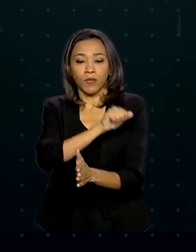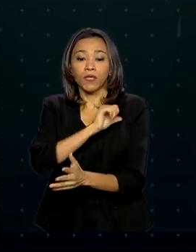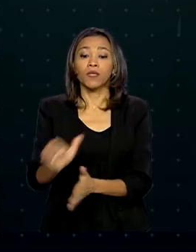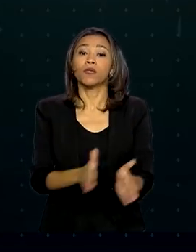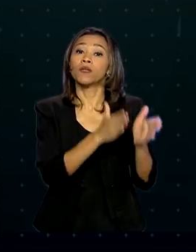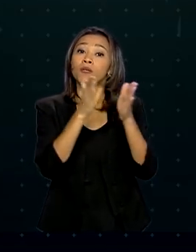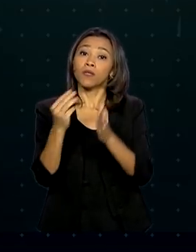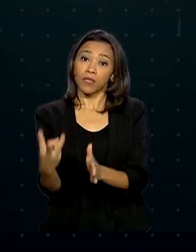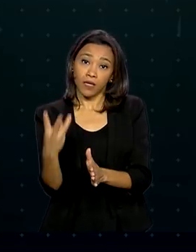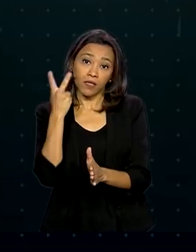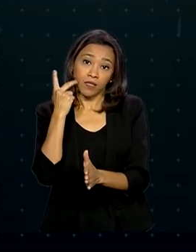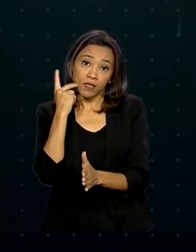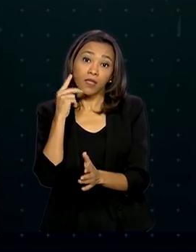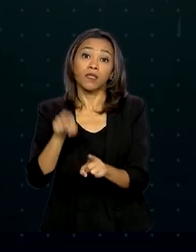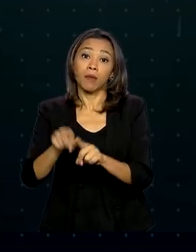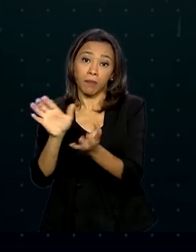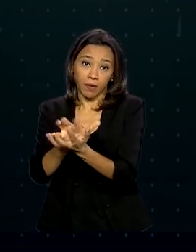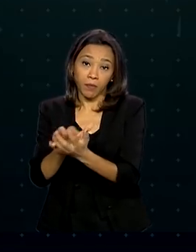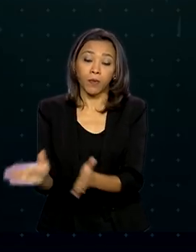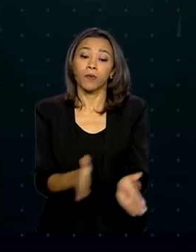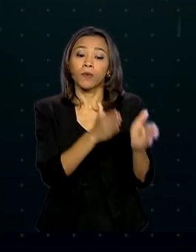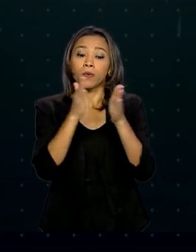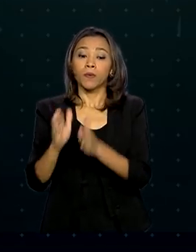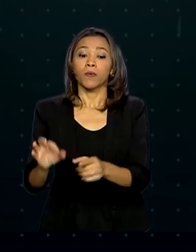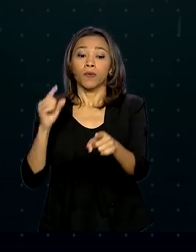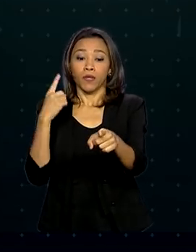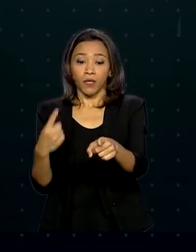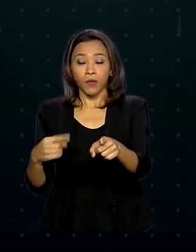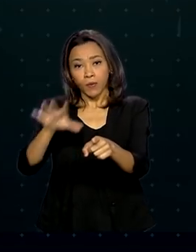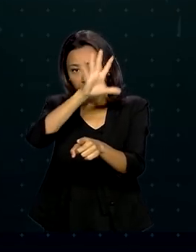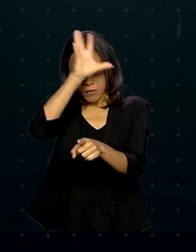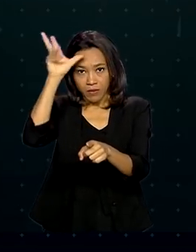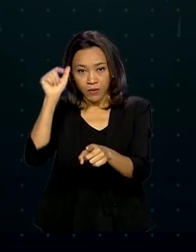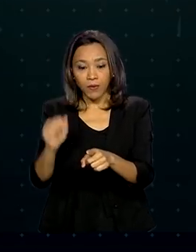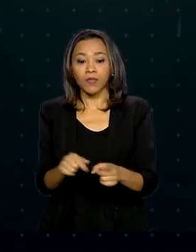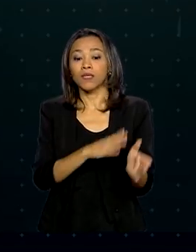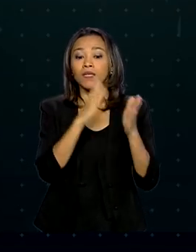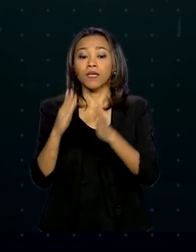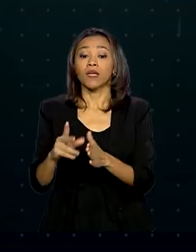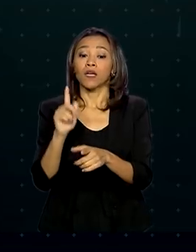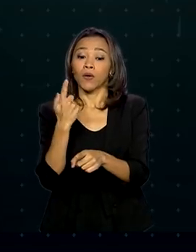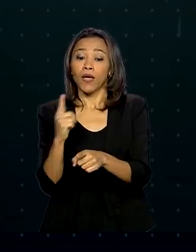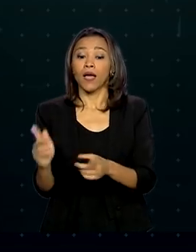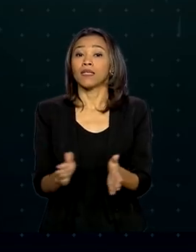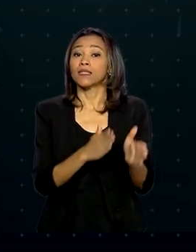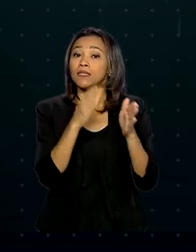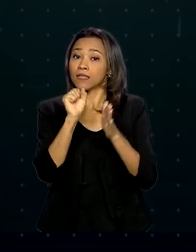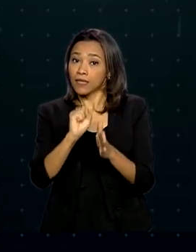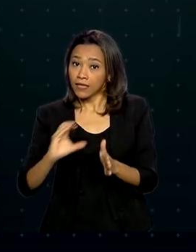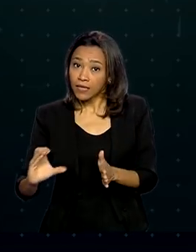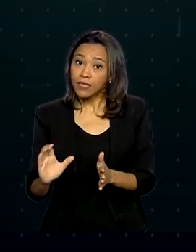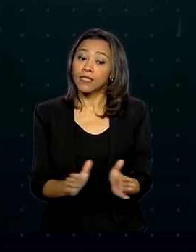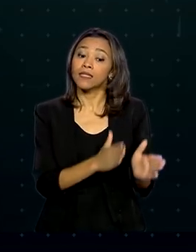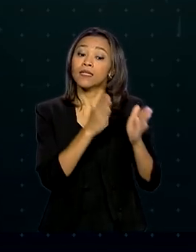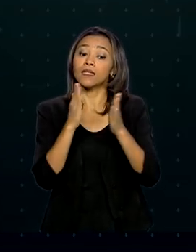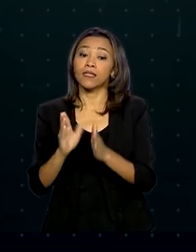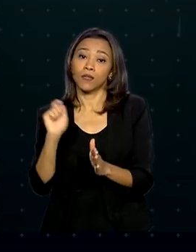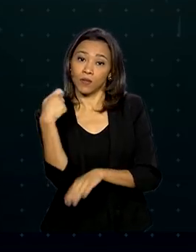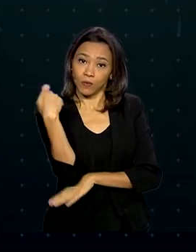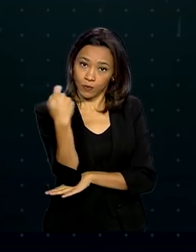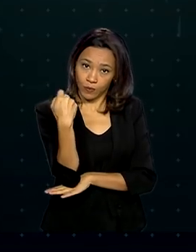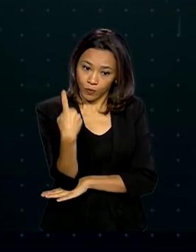3 no Ceará e em Pernambuco e 1 nos estados do Amazonas, Goiás, Santa Catarina e Rio Grande do Sul.